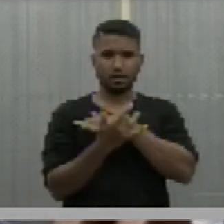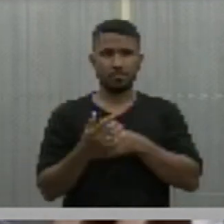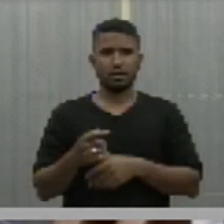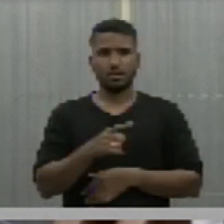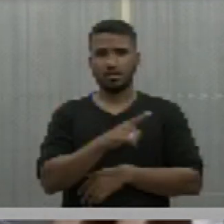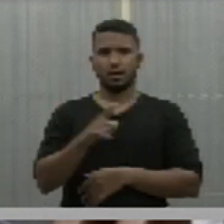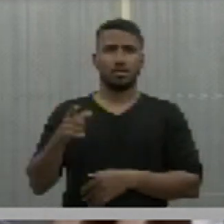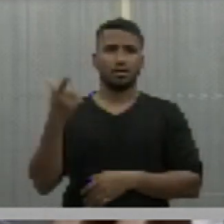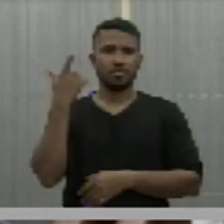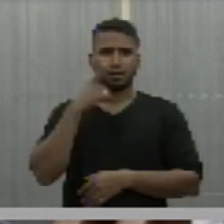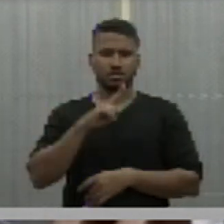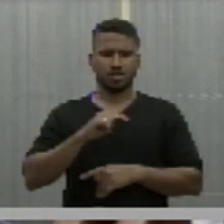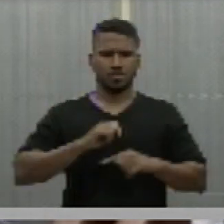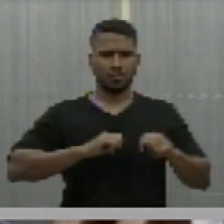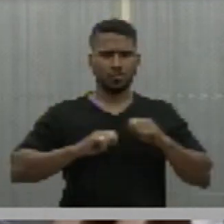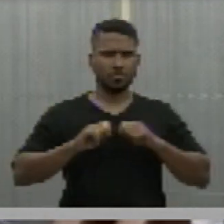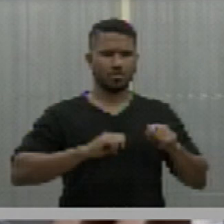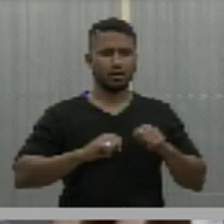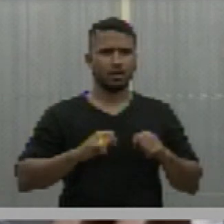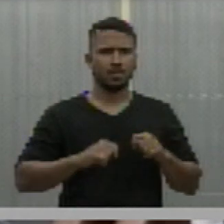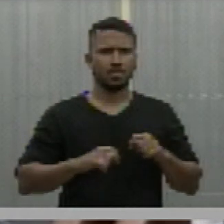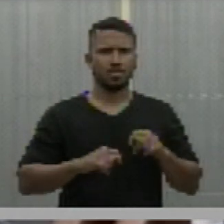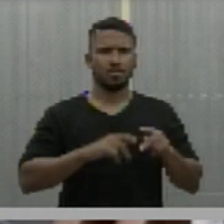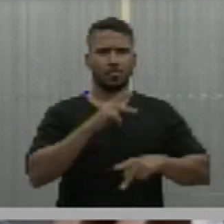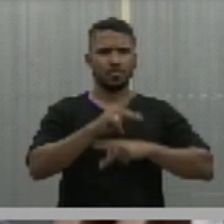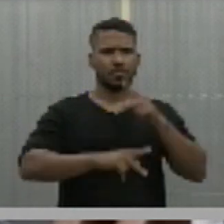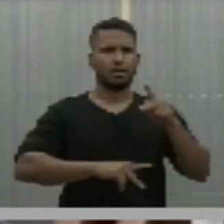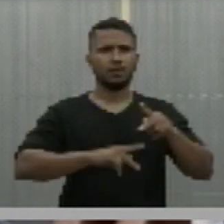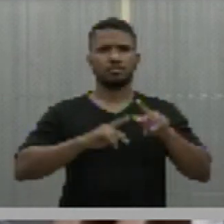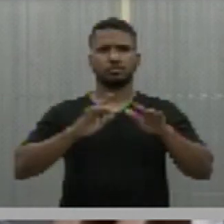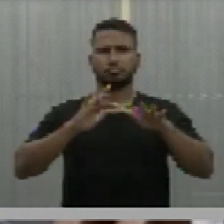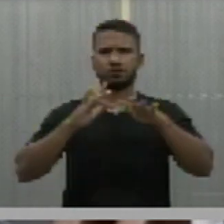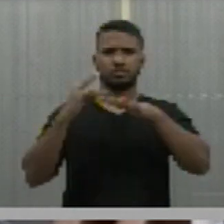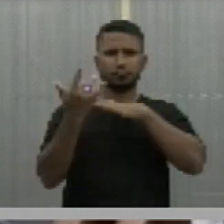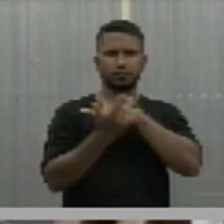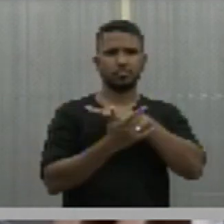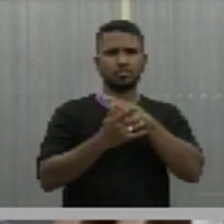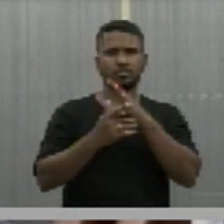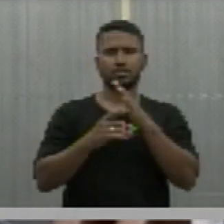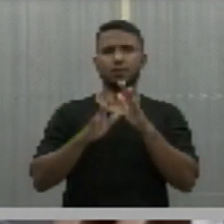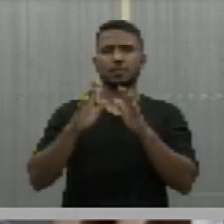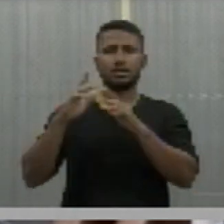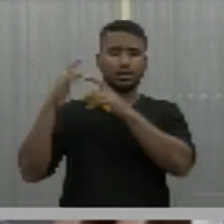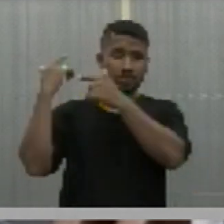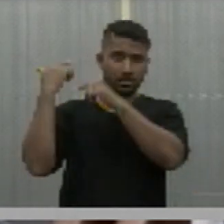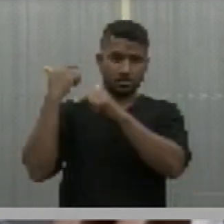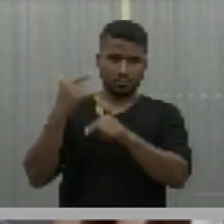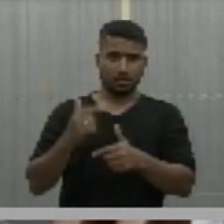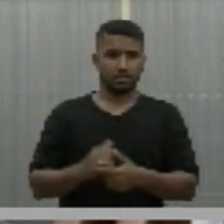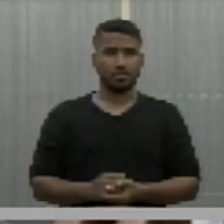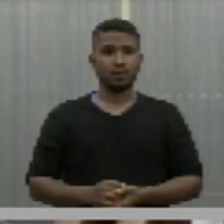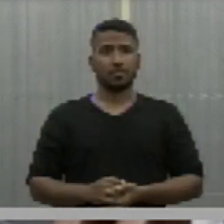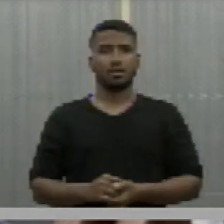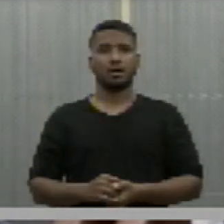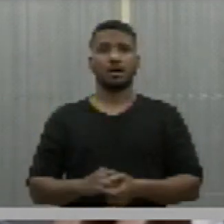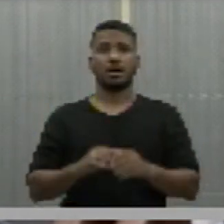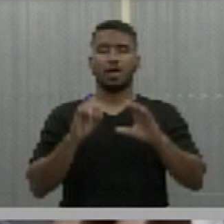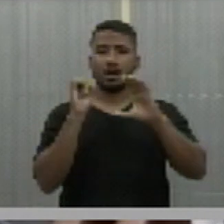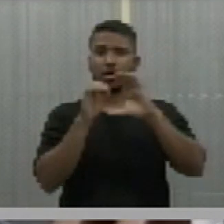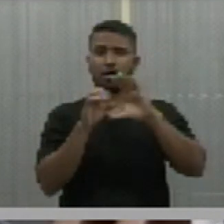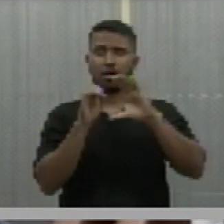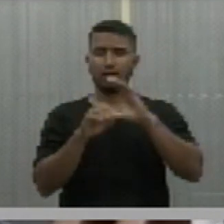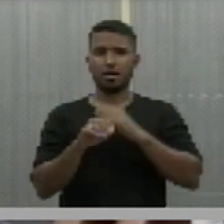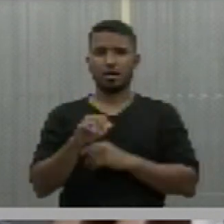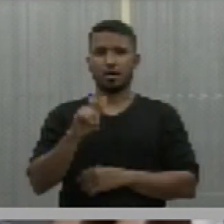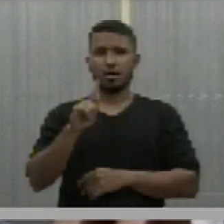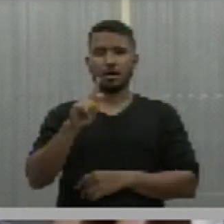Eles conseguem controlar boa parte da mídia, da imprensa tradicional. A Rede Globo, por exemplo,